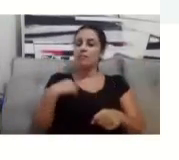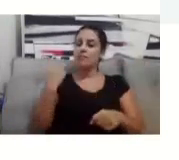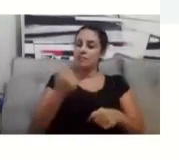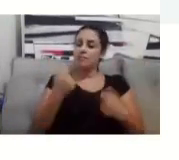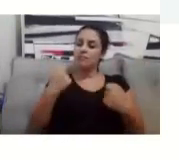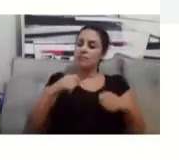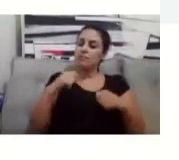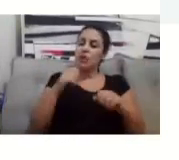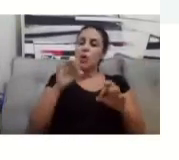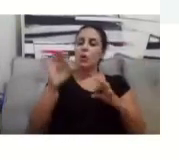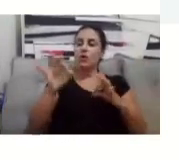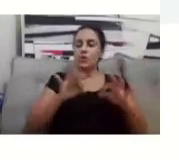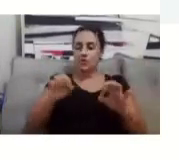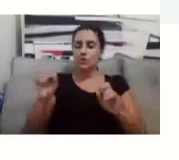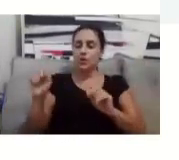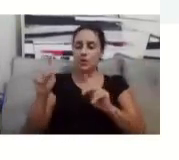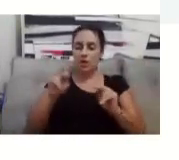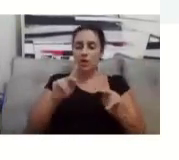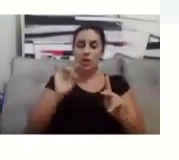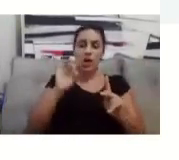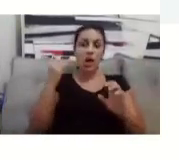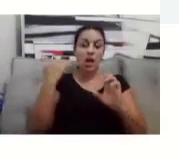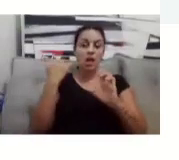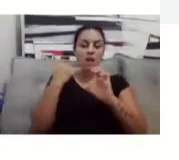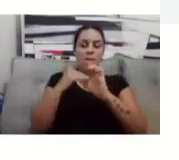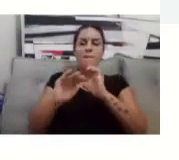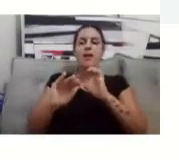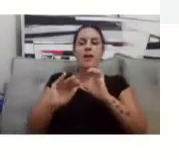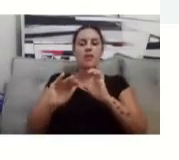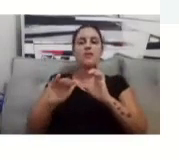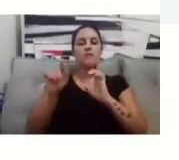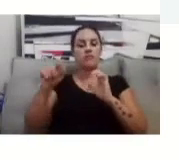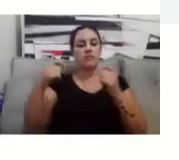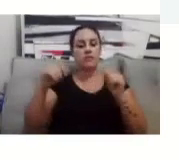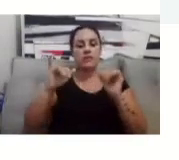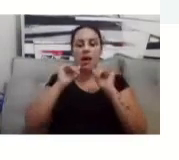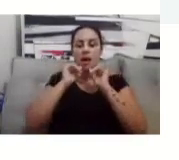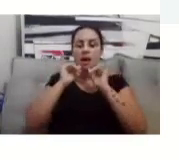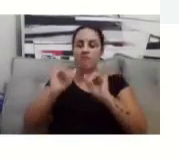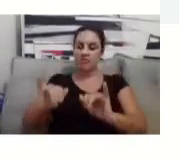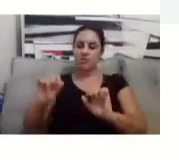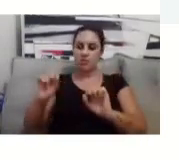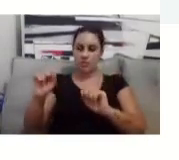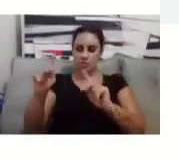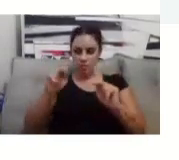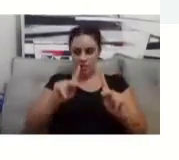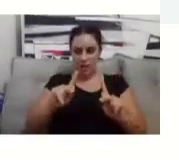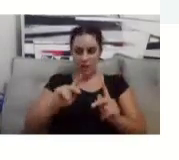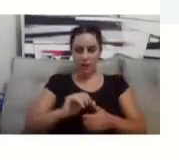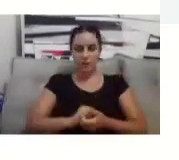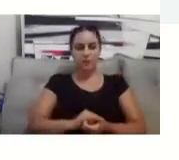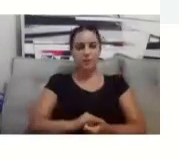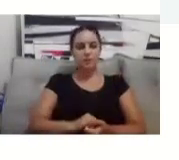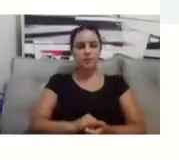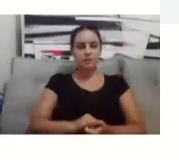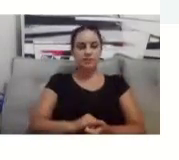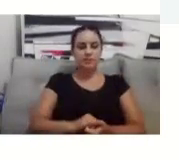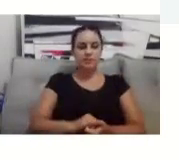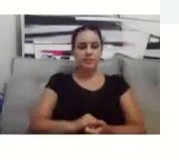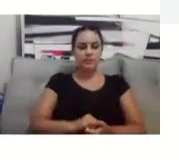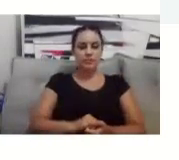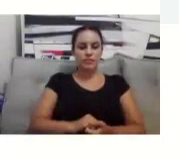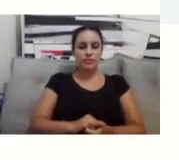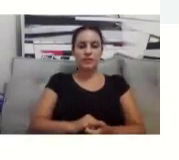só basta enviar no e-mail para multimeios.sefor arrobaifes.edu.br falando, eu